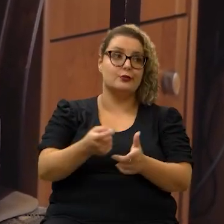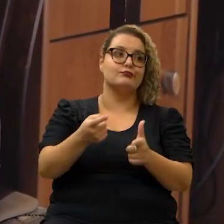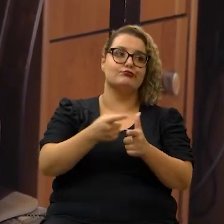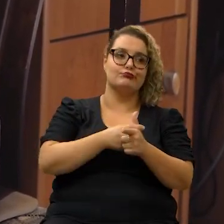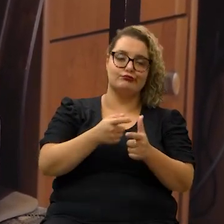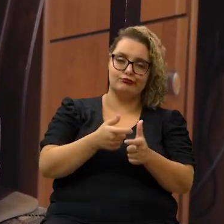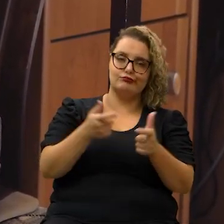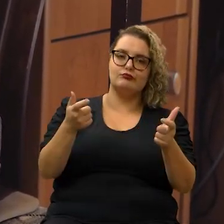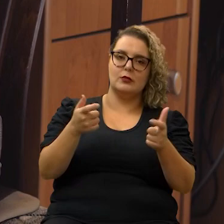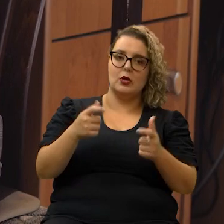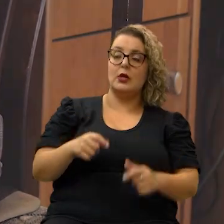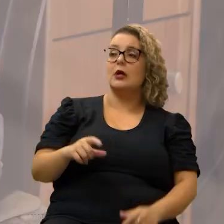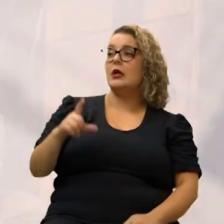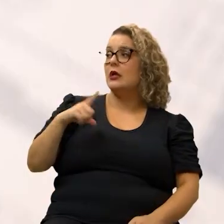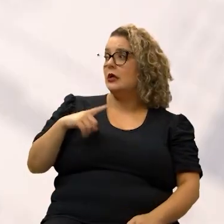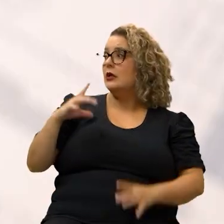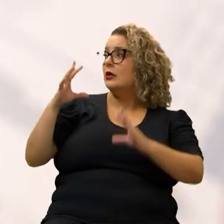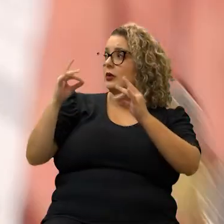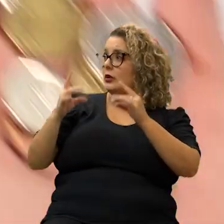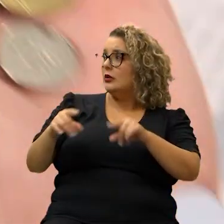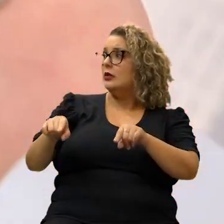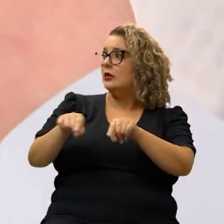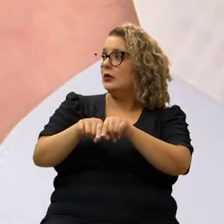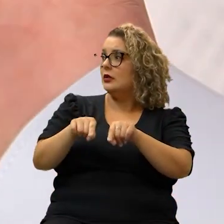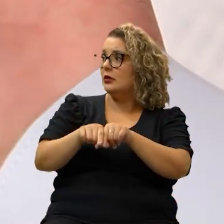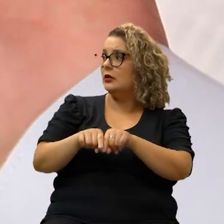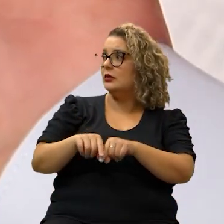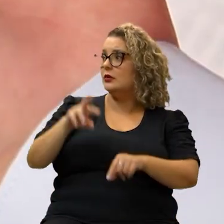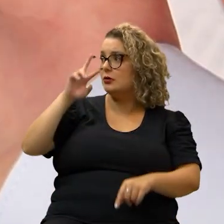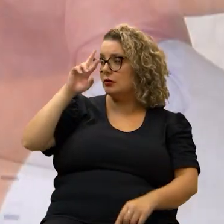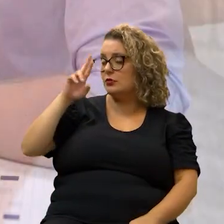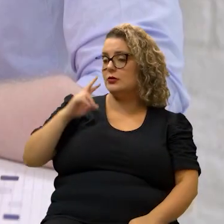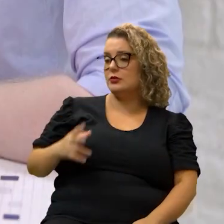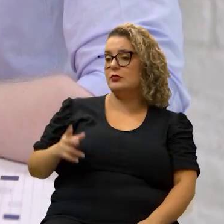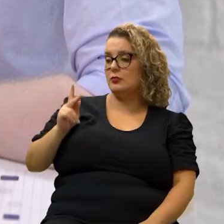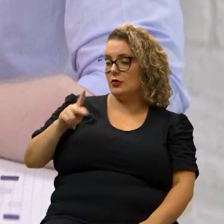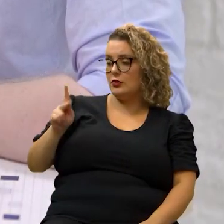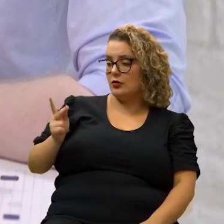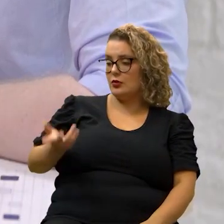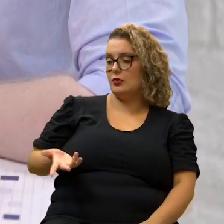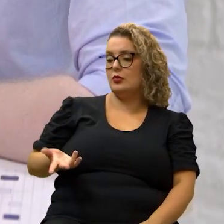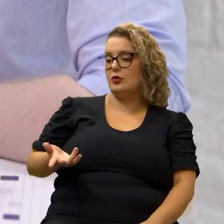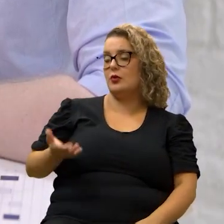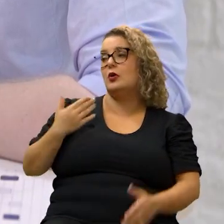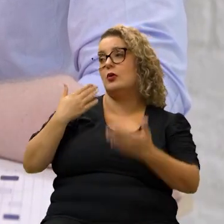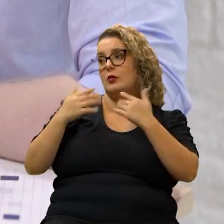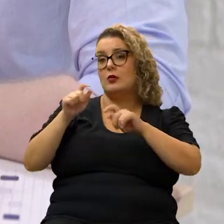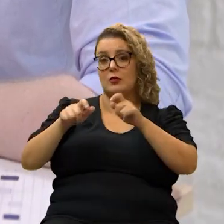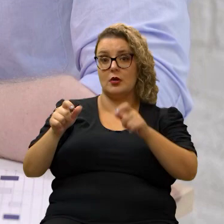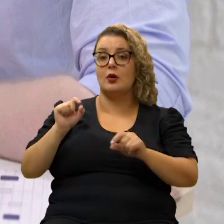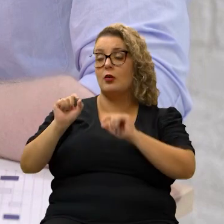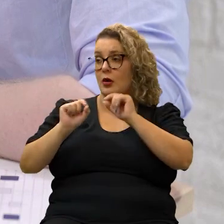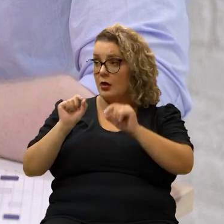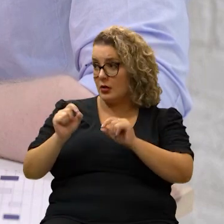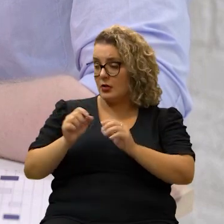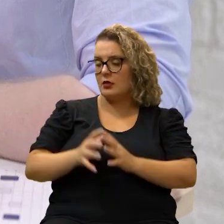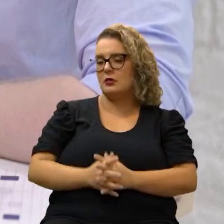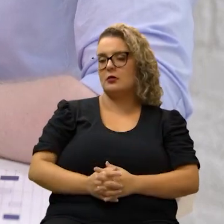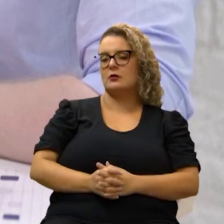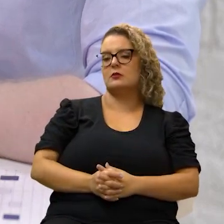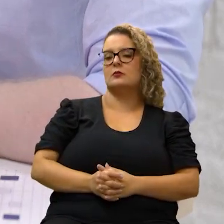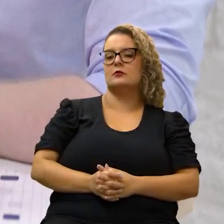a entrar numa dívida é bastante elevado e tem um detalhe também o professor que deve ser conversado com o pessoal que é o seguinte